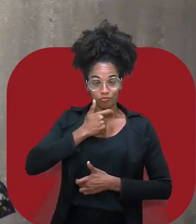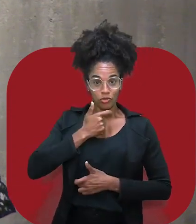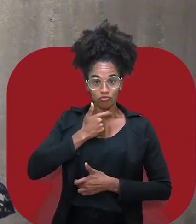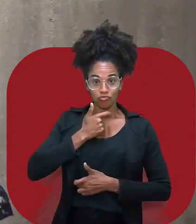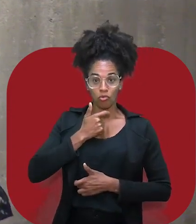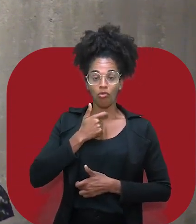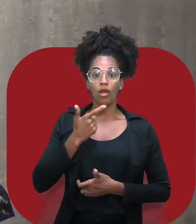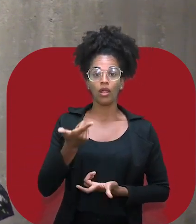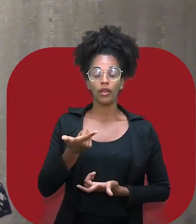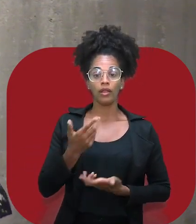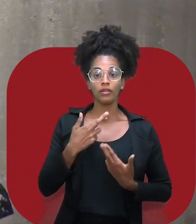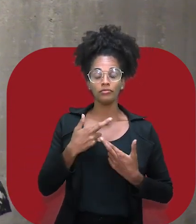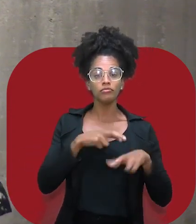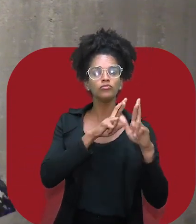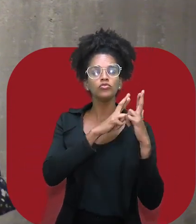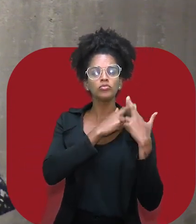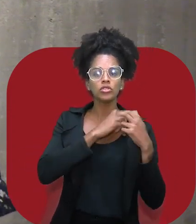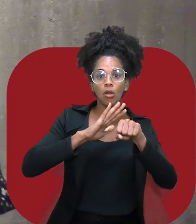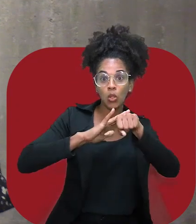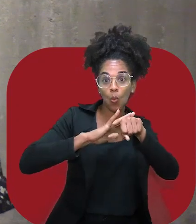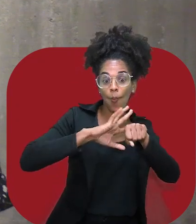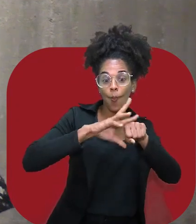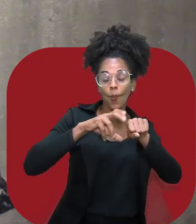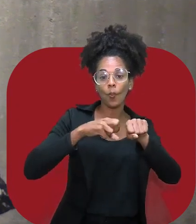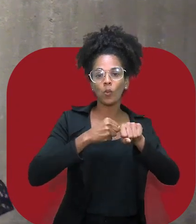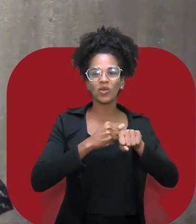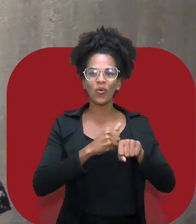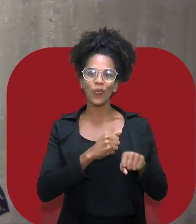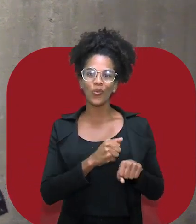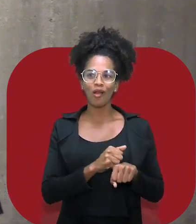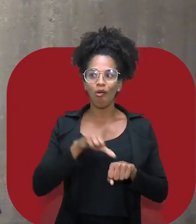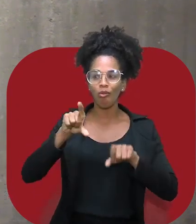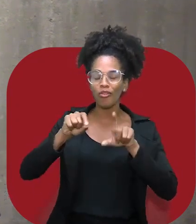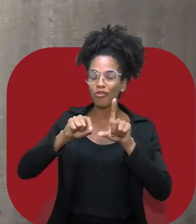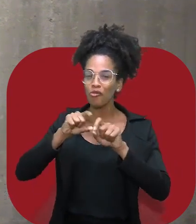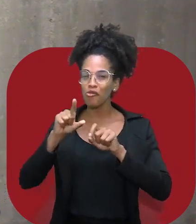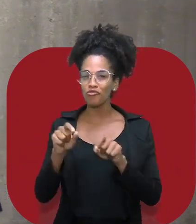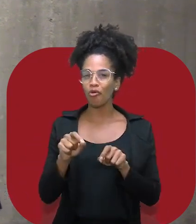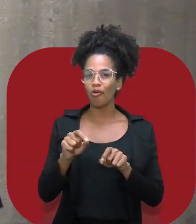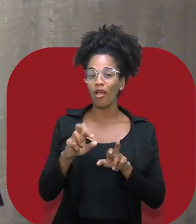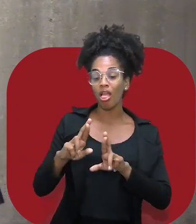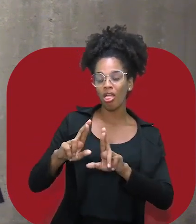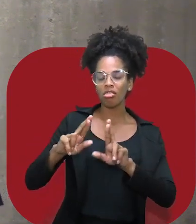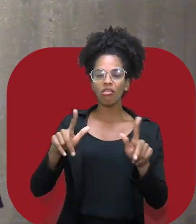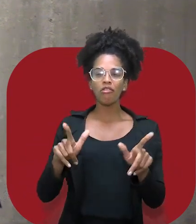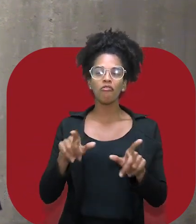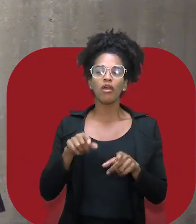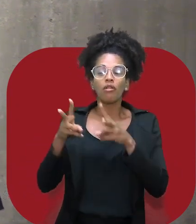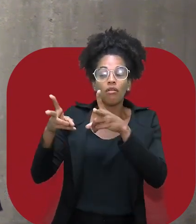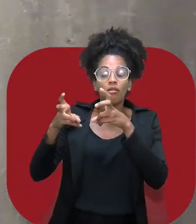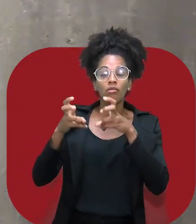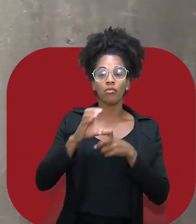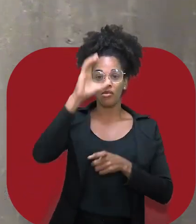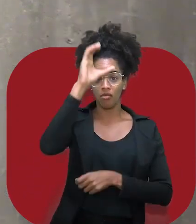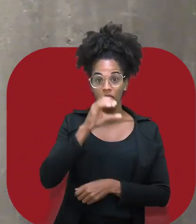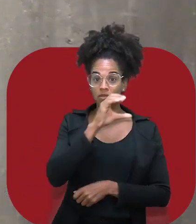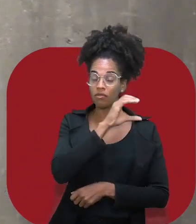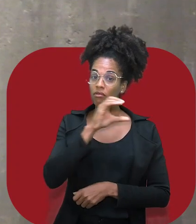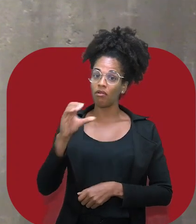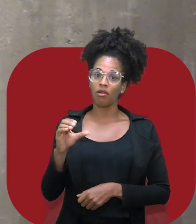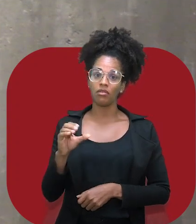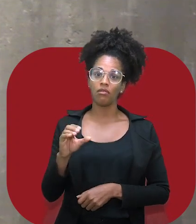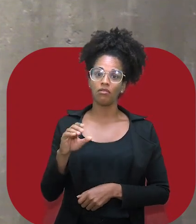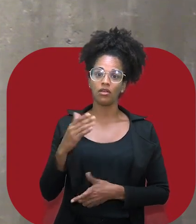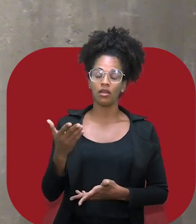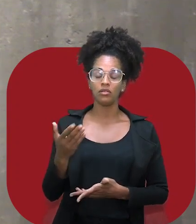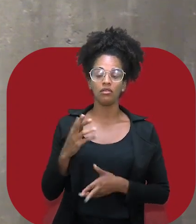no marafo, o curador é a figura que tem esse potencial de cura, esse potencial de transformação, né? Desligados dessa